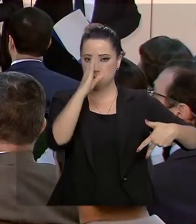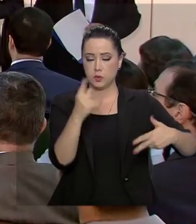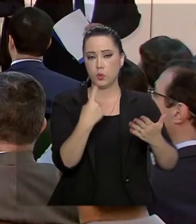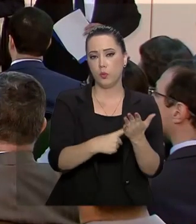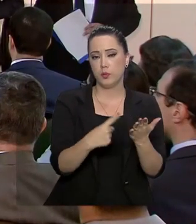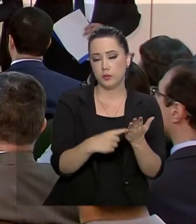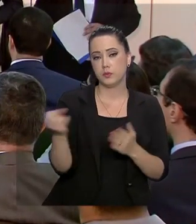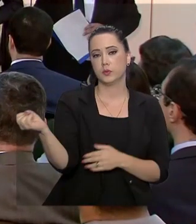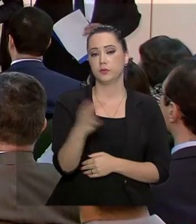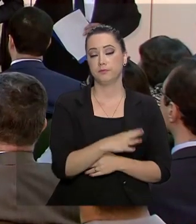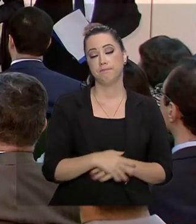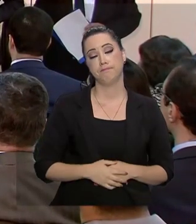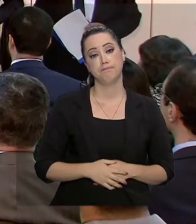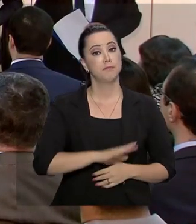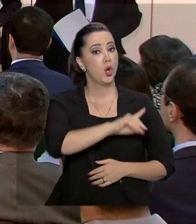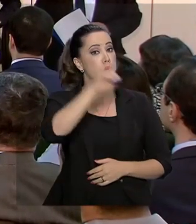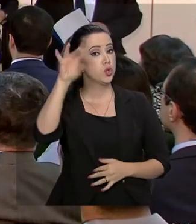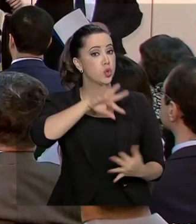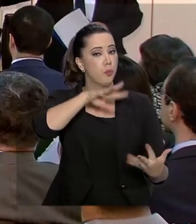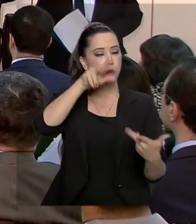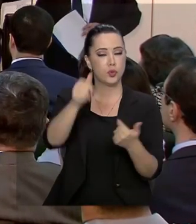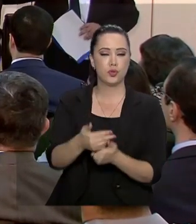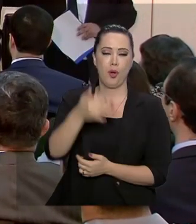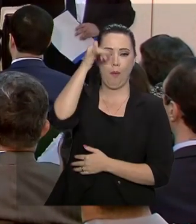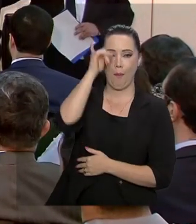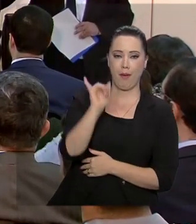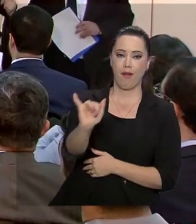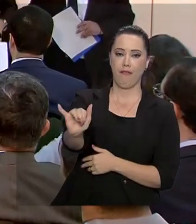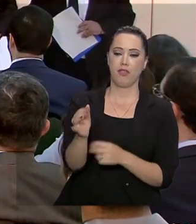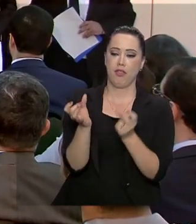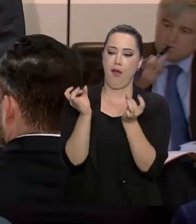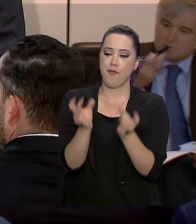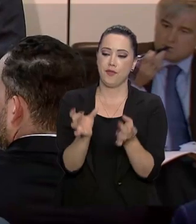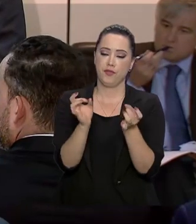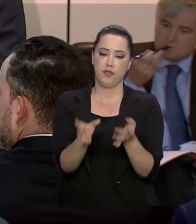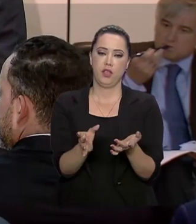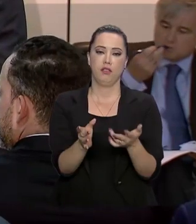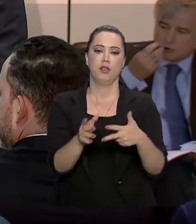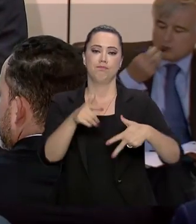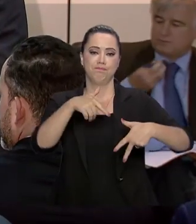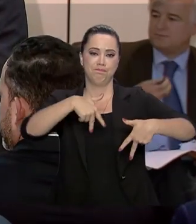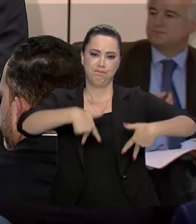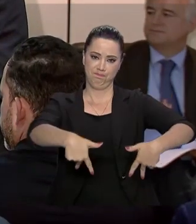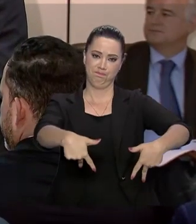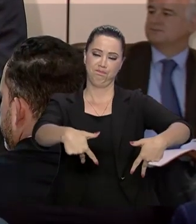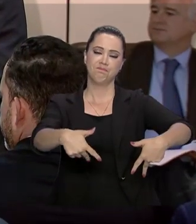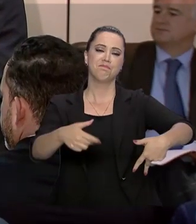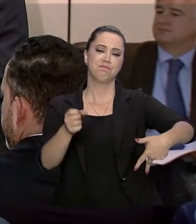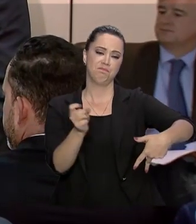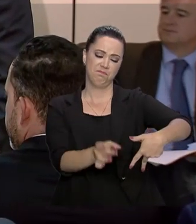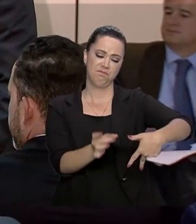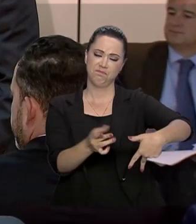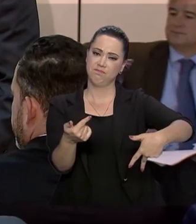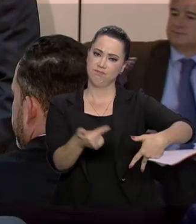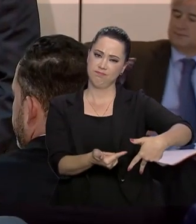No Dia Mundial de Enfrentamento ao Tráfico de Pessoas, o Ministério da Justiça e Segurança Pública e o Ministério